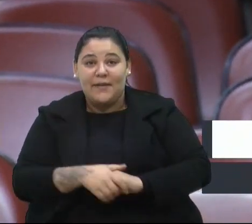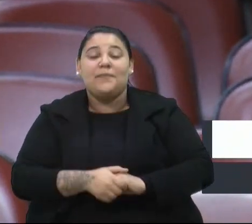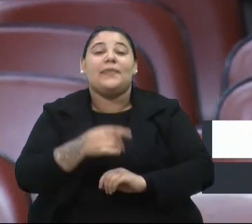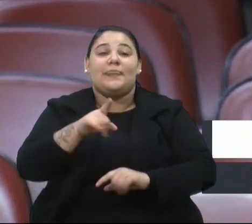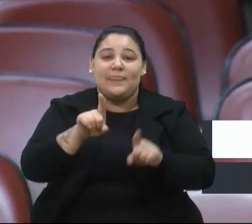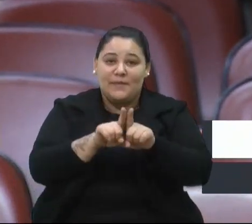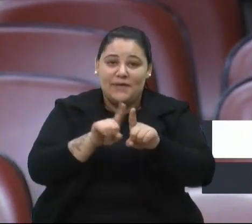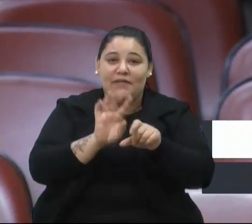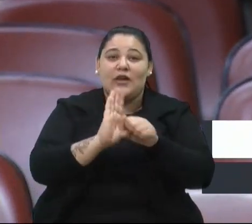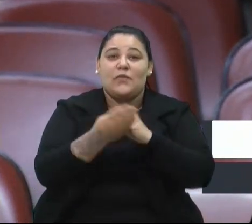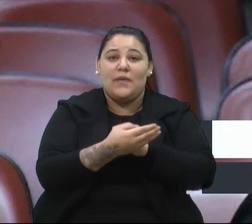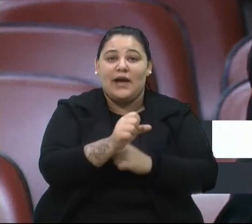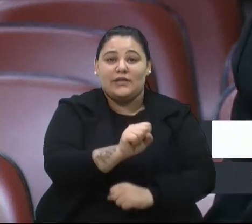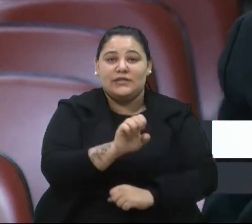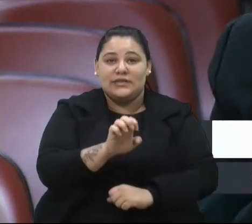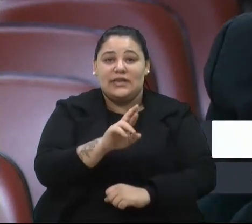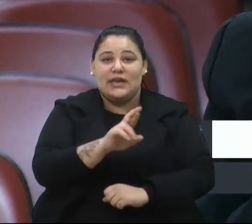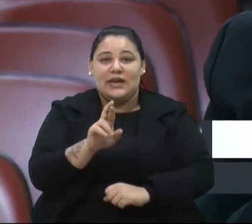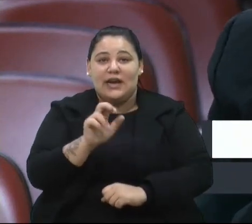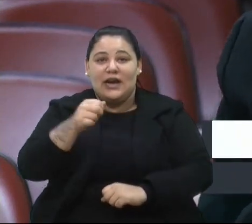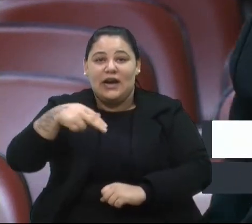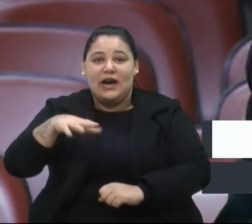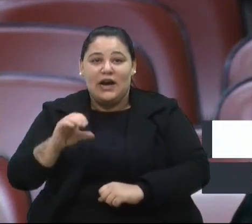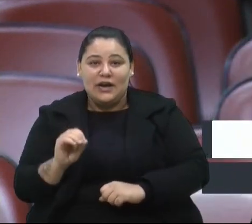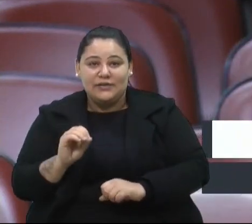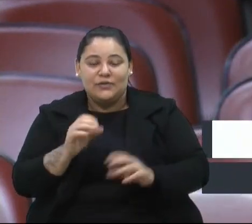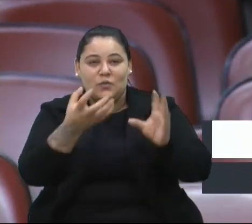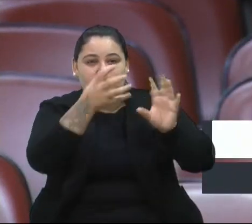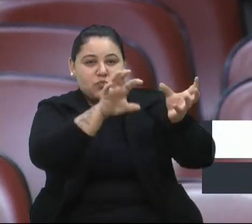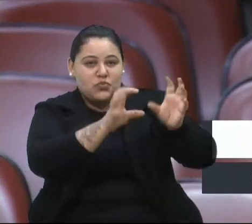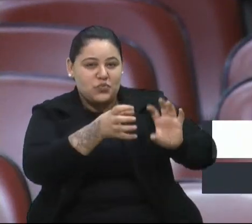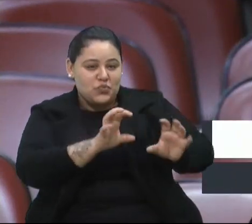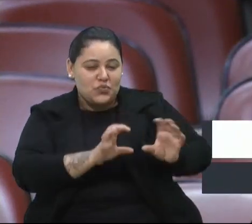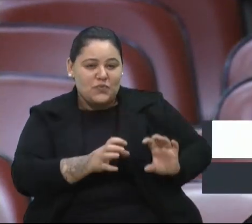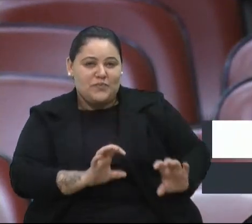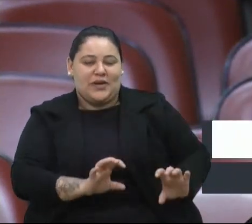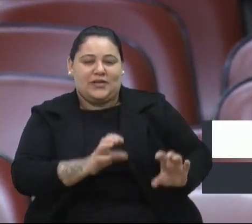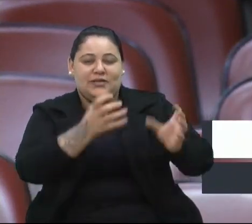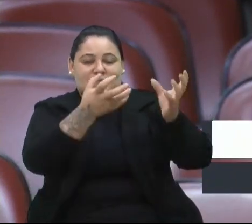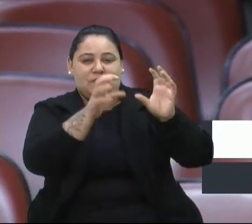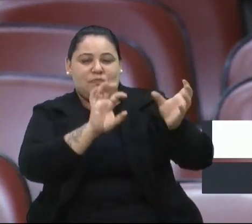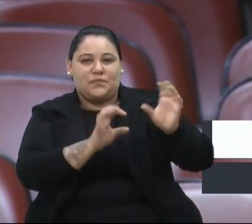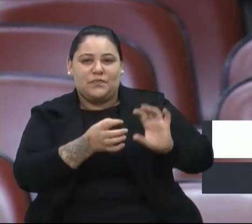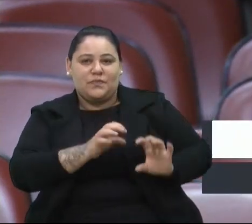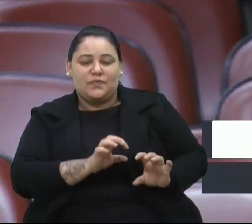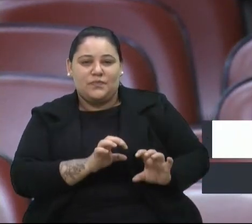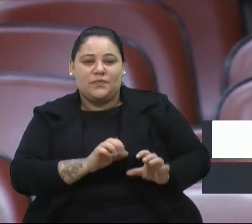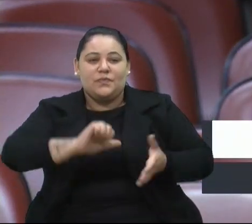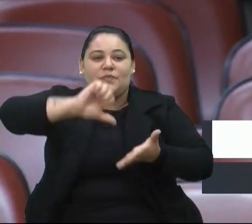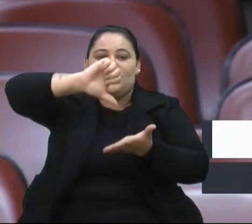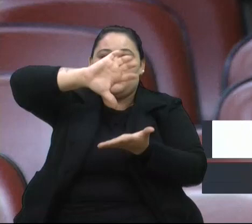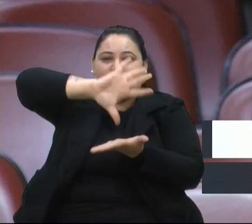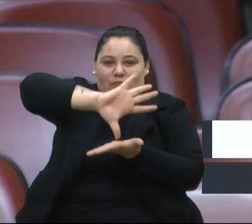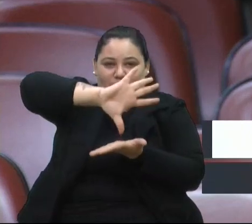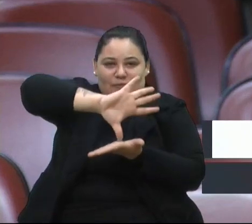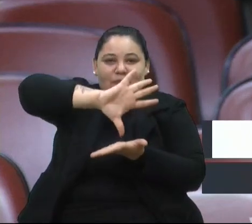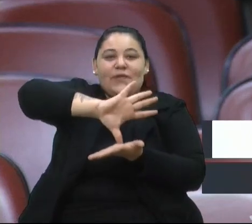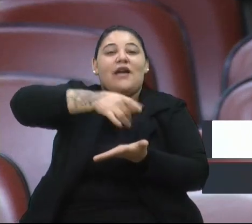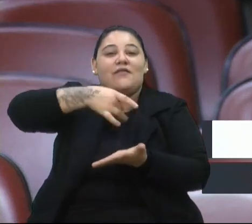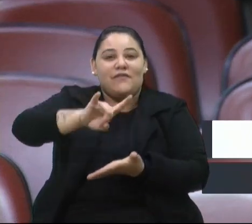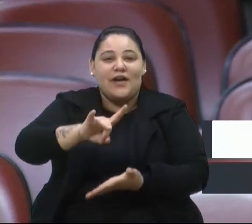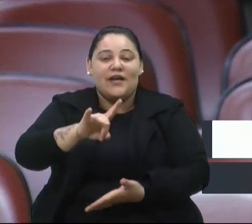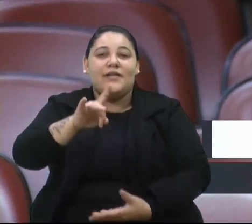fazendo revitalização nas praças, ele vai na região Ana Rec, revitalizar